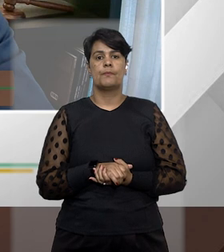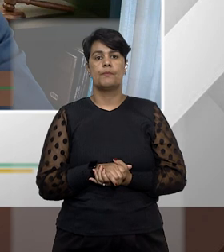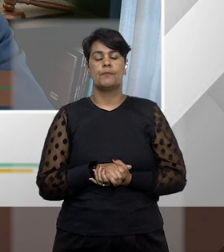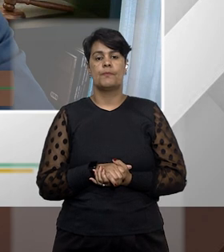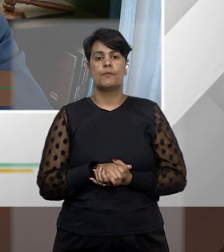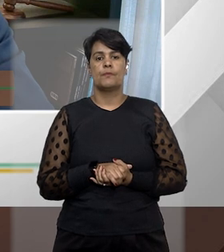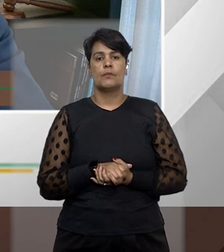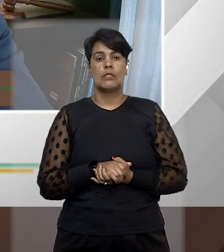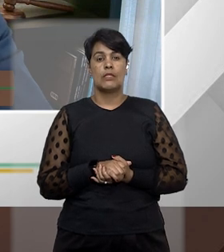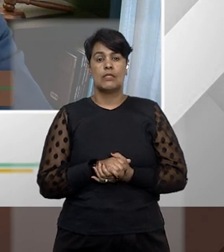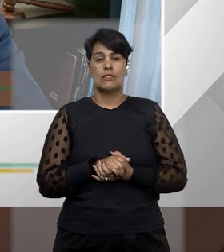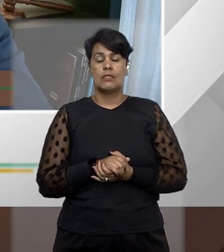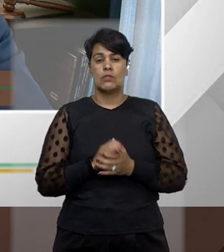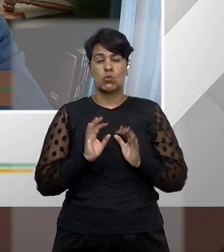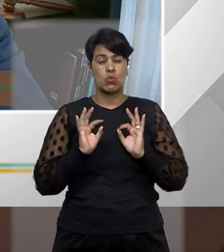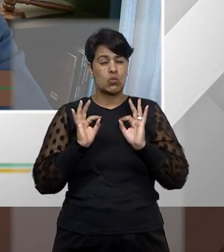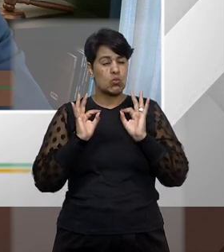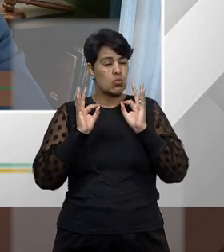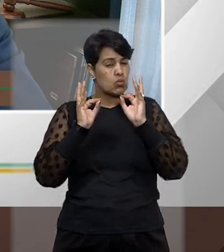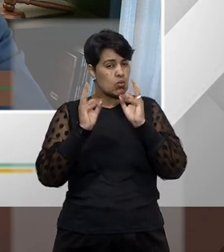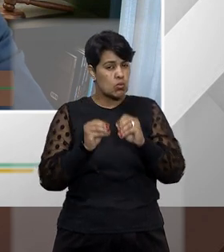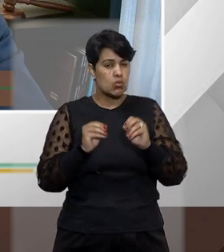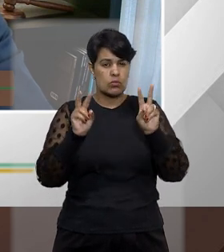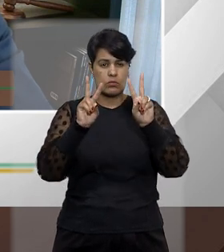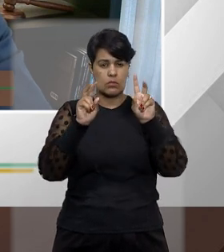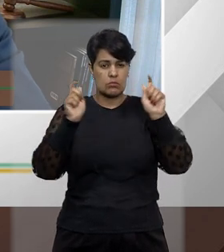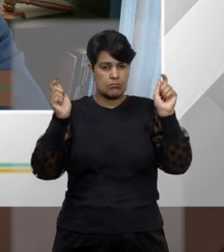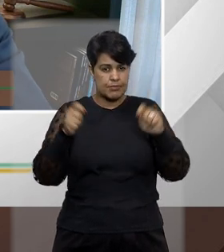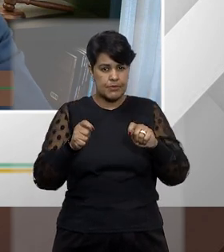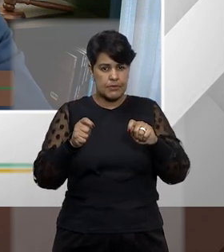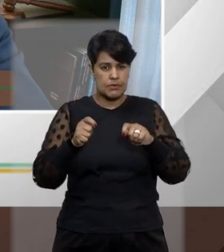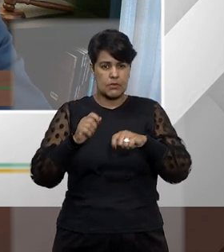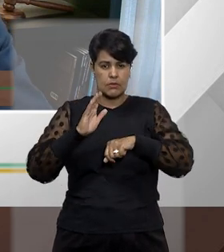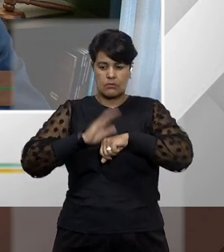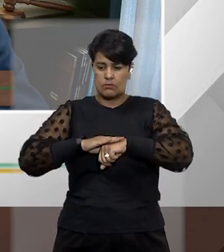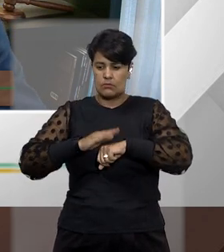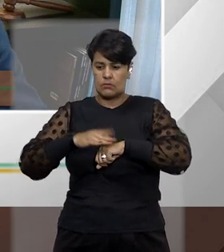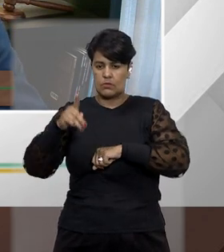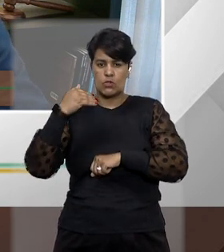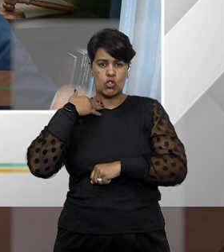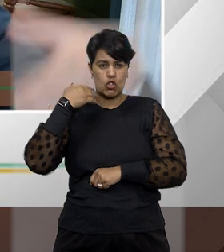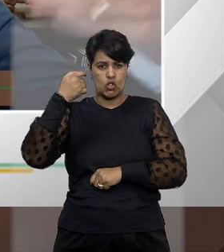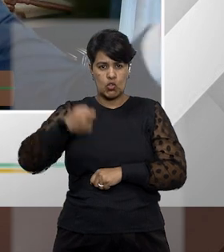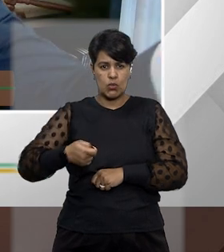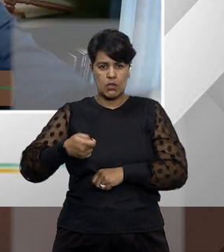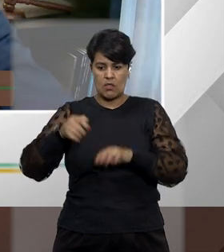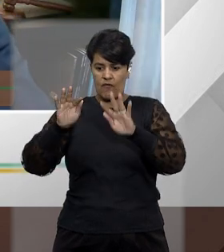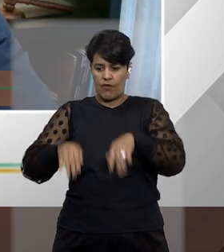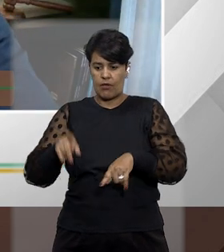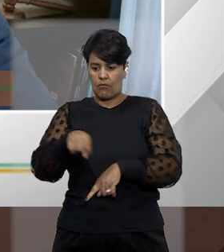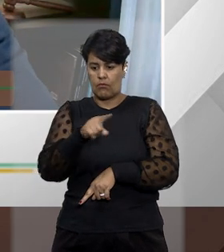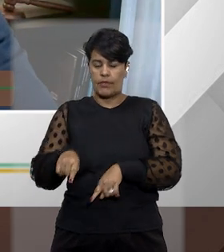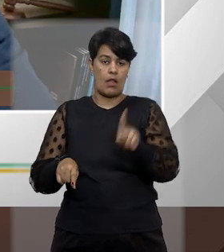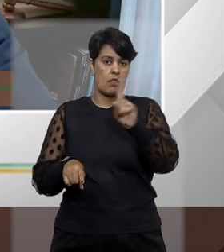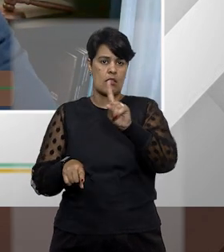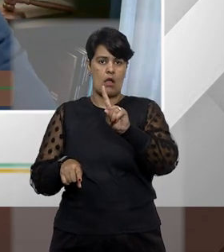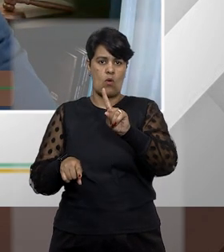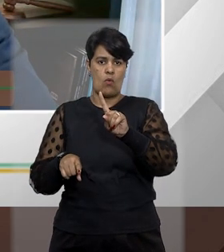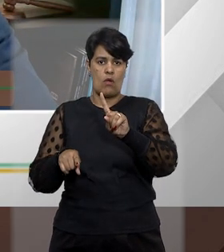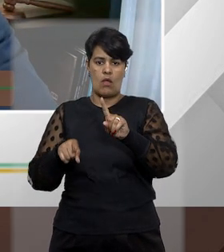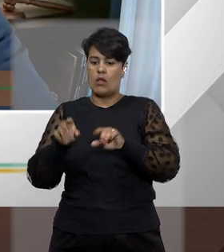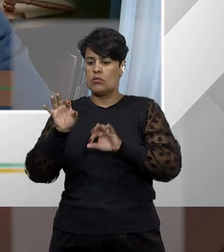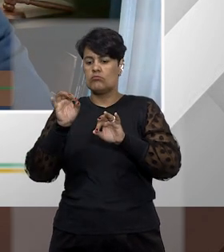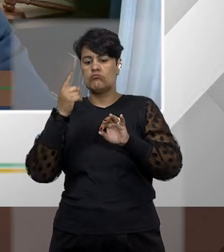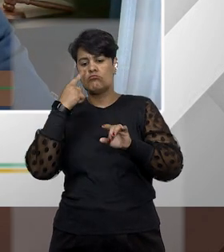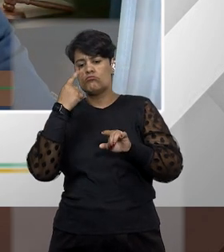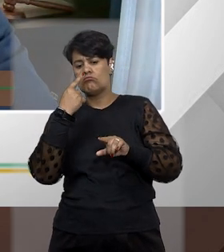hoje toda a determinação de incompetência o juiz não extingue o processo a regra é o juiz remeter para o juiz